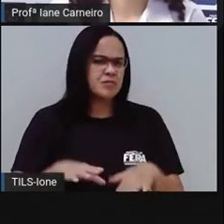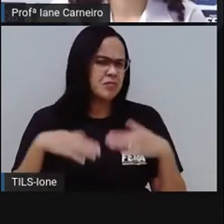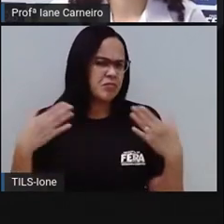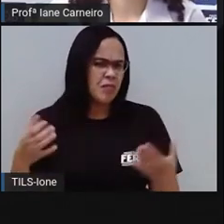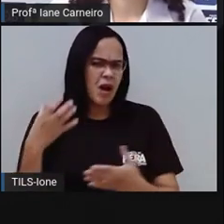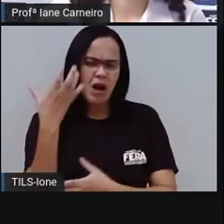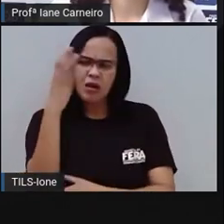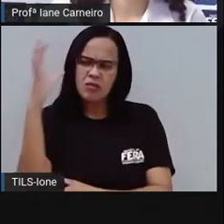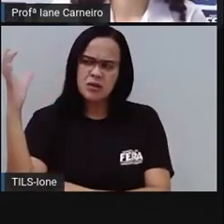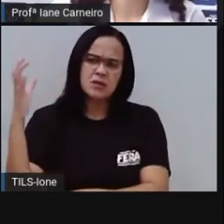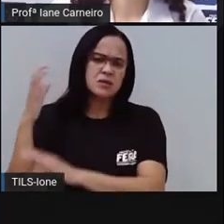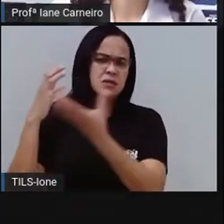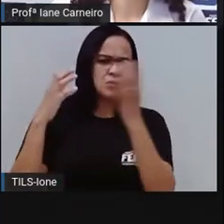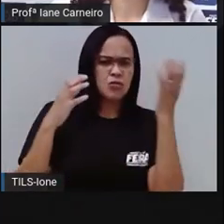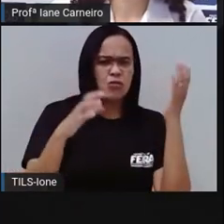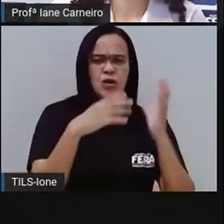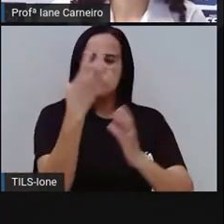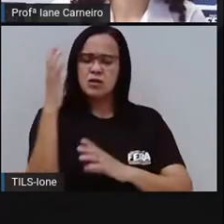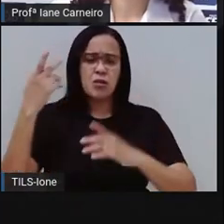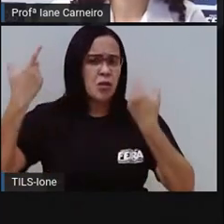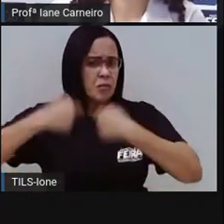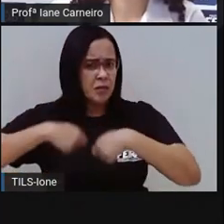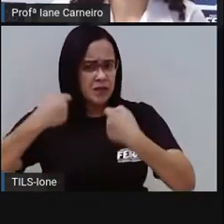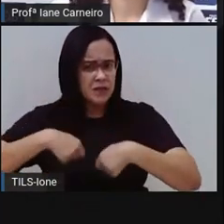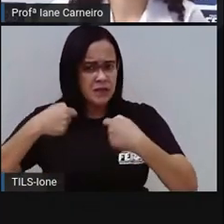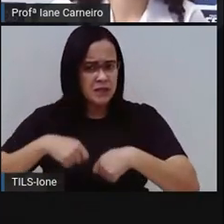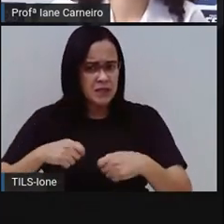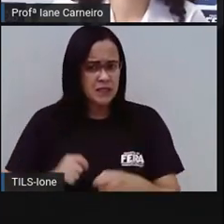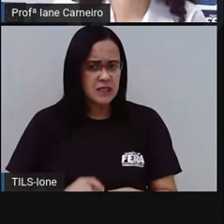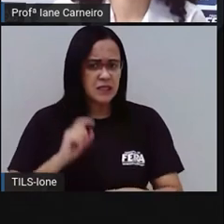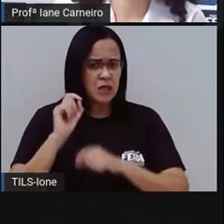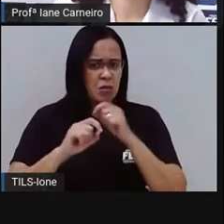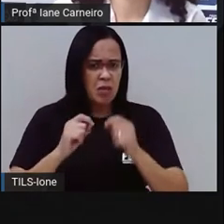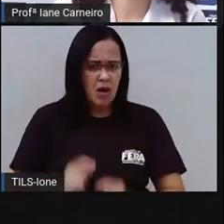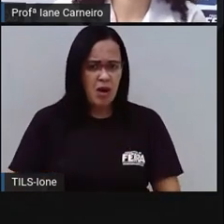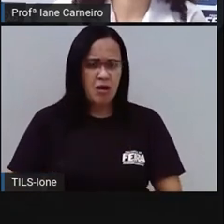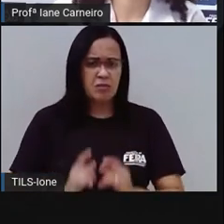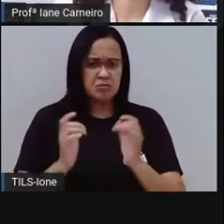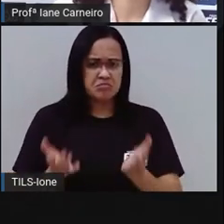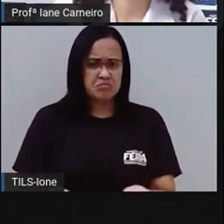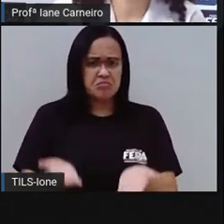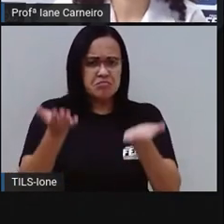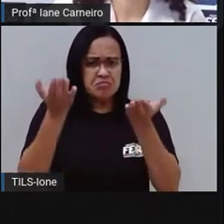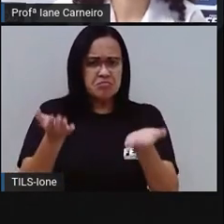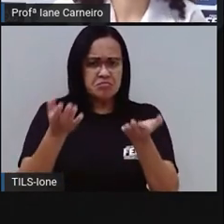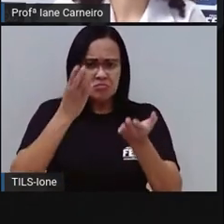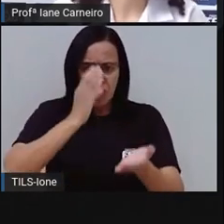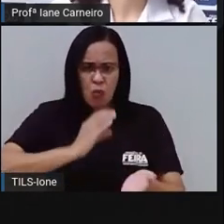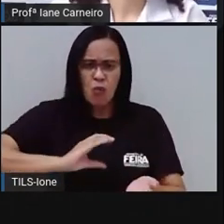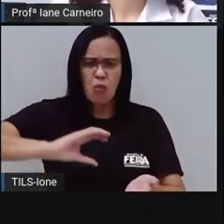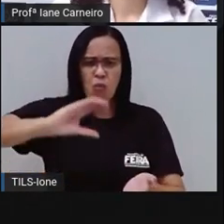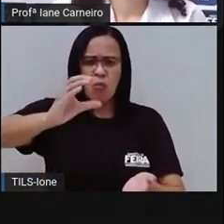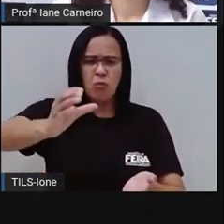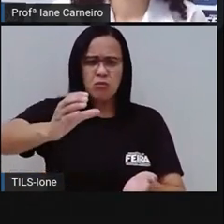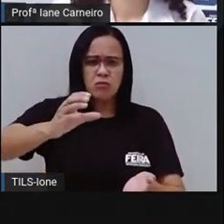preciso para levantar um elefante? Ixi, um monte, né? Será?